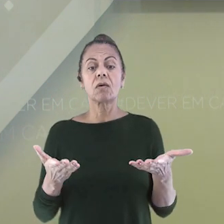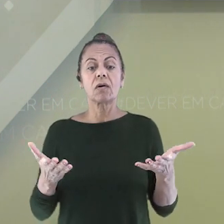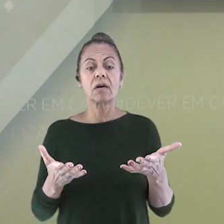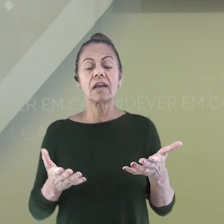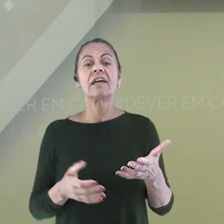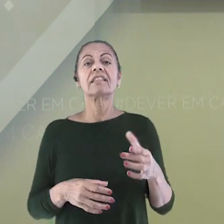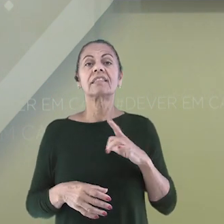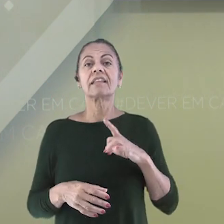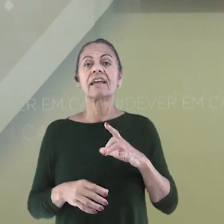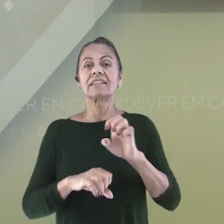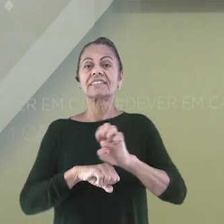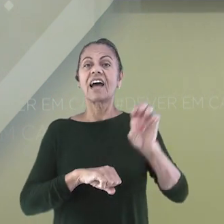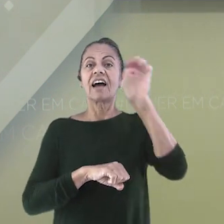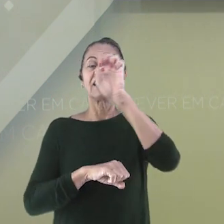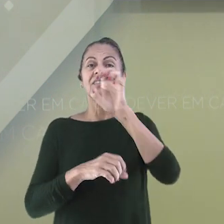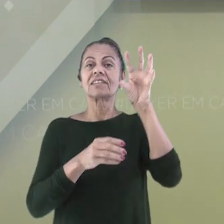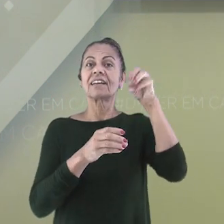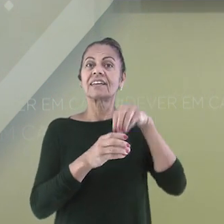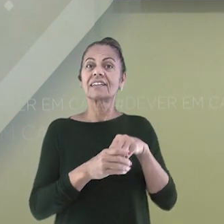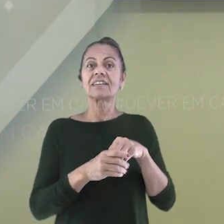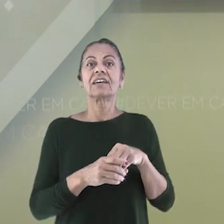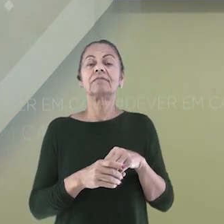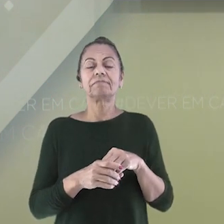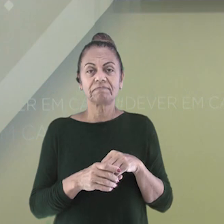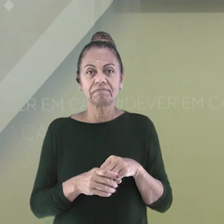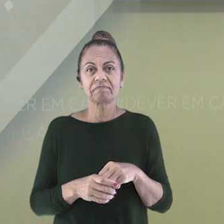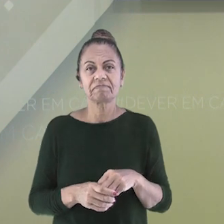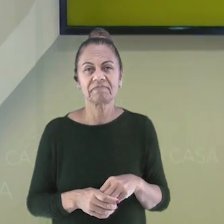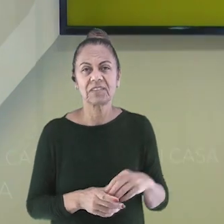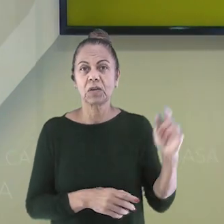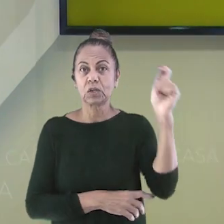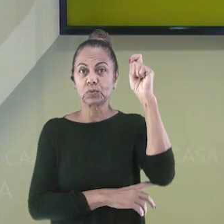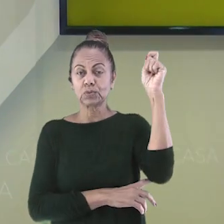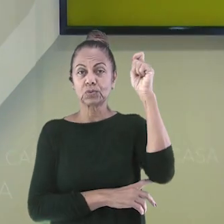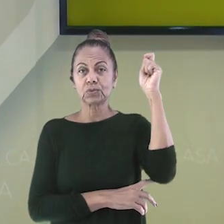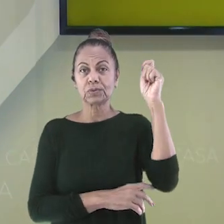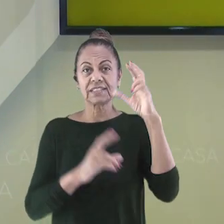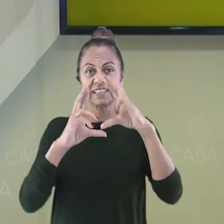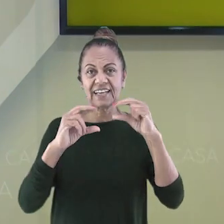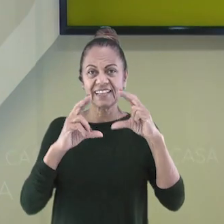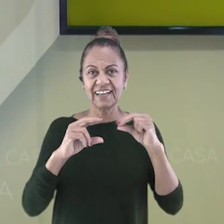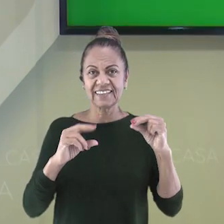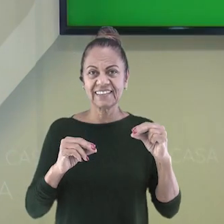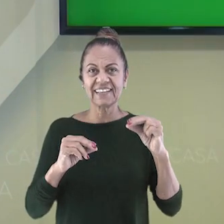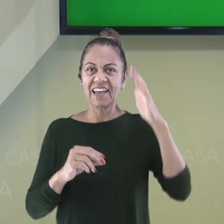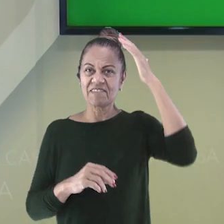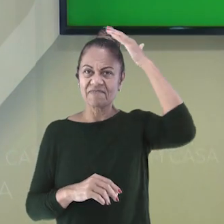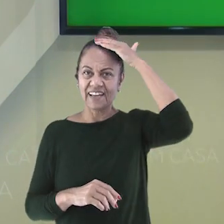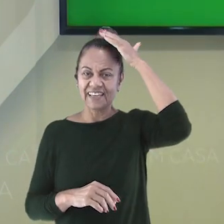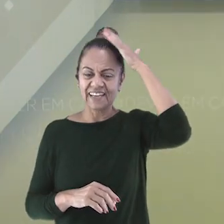Grande do Sul, Santa Catarina e Paraná. E agora, vamos à região